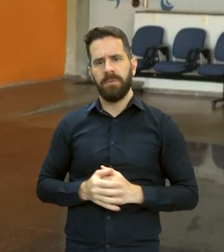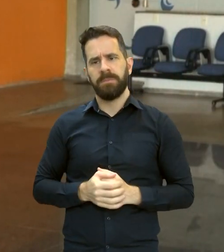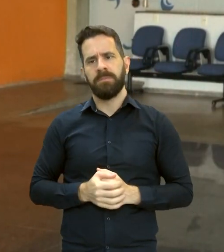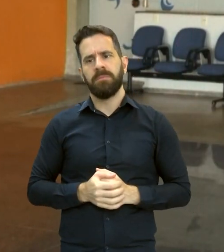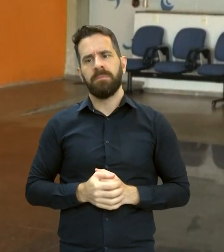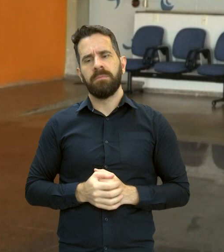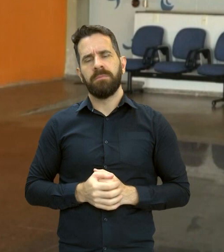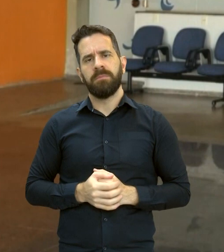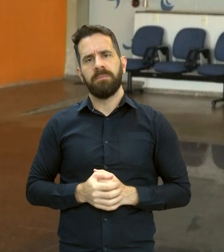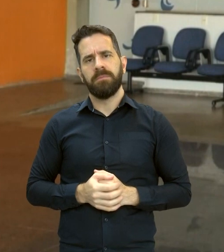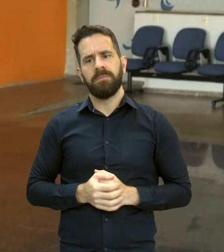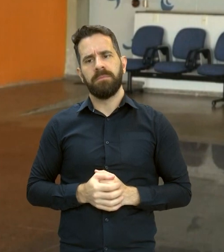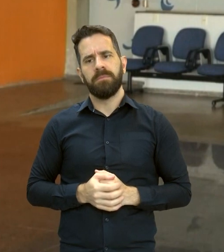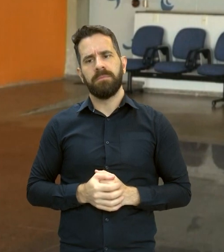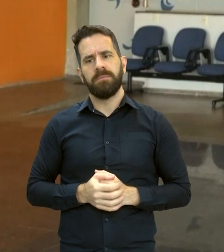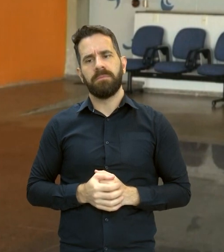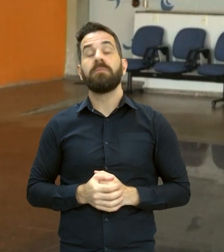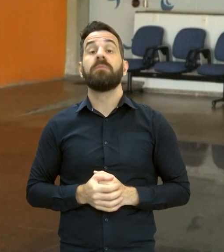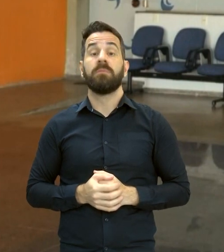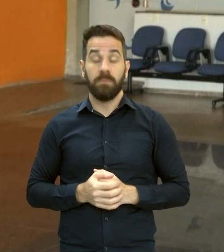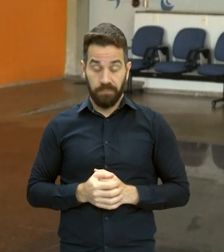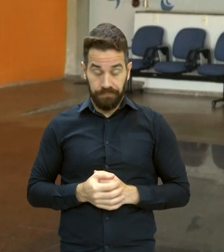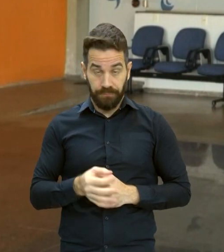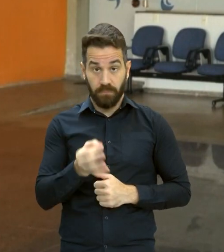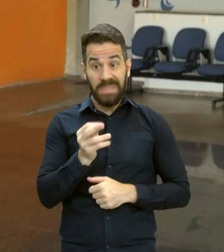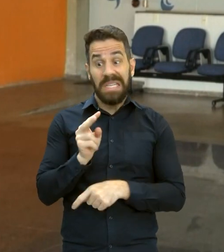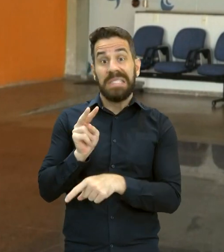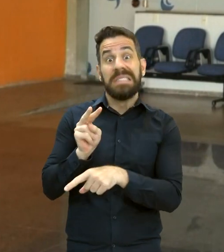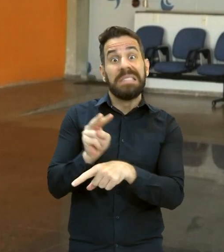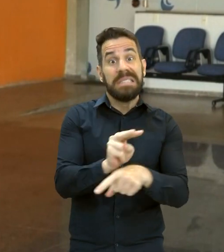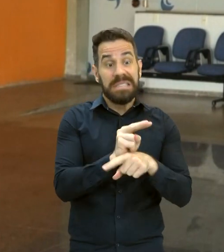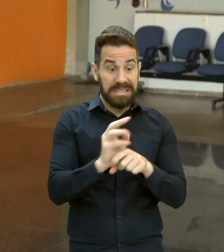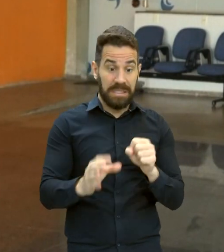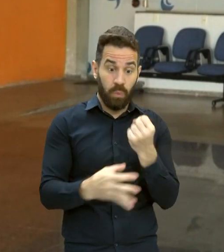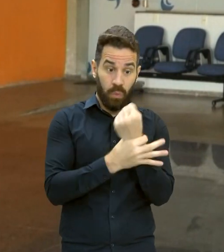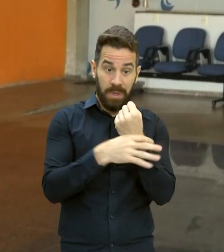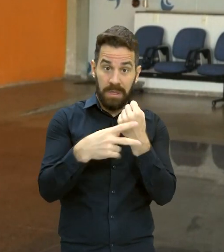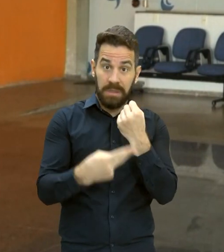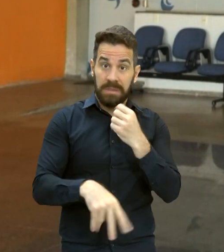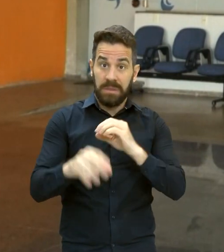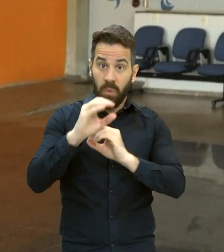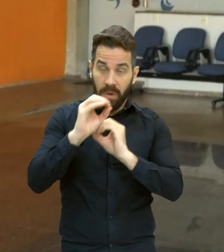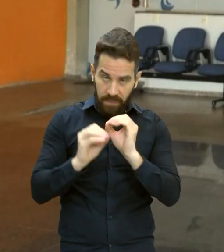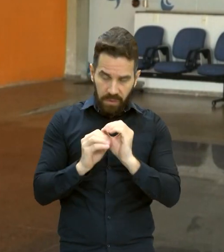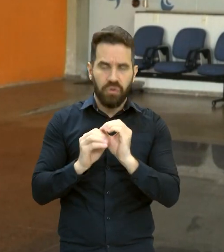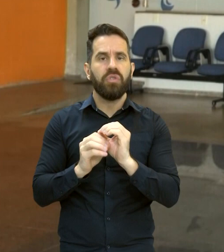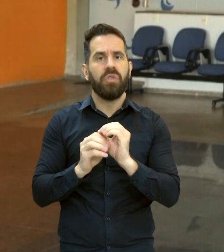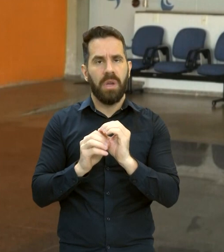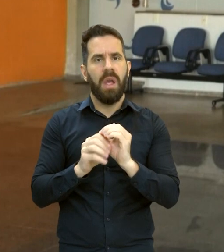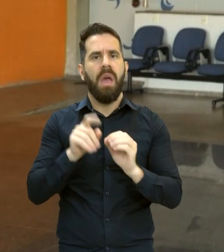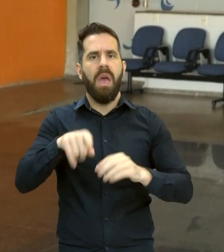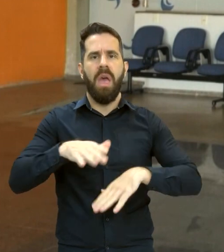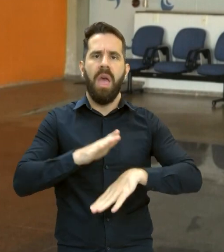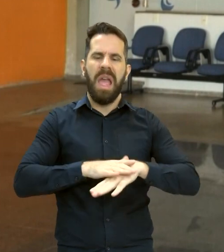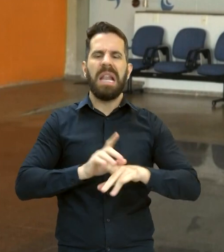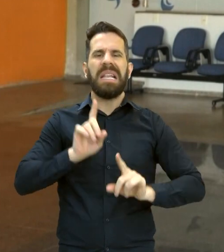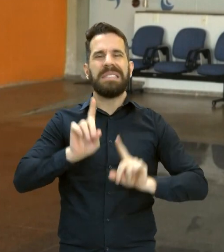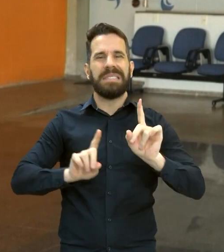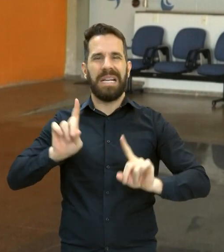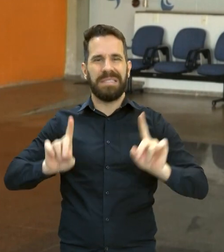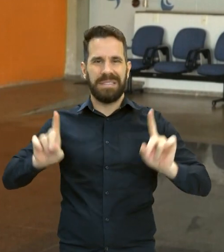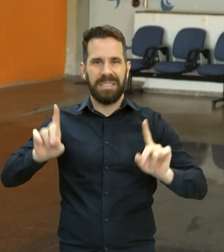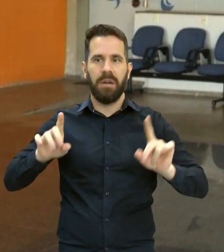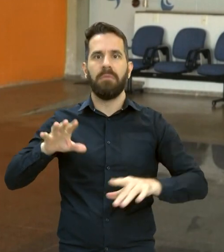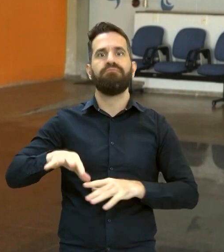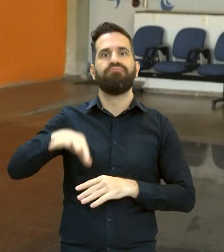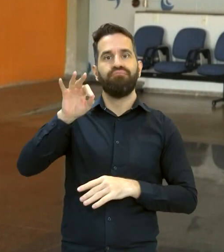a parte da segurança da universidade é feita a partir da contratação, via licitação, de empresas